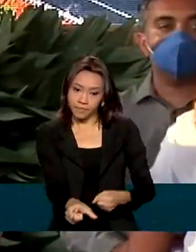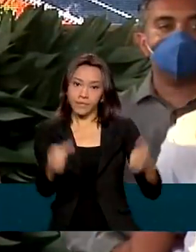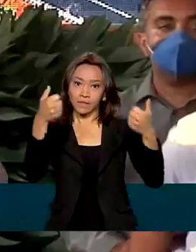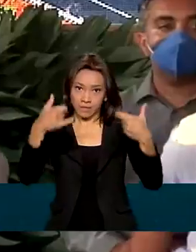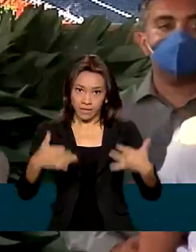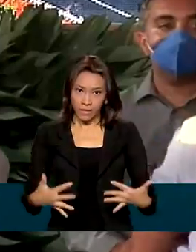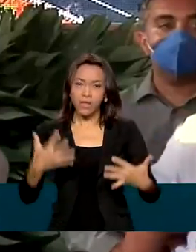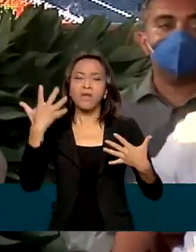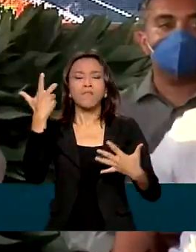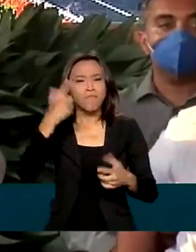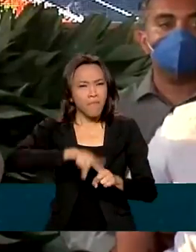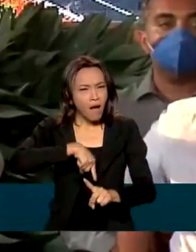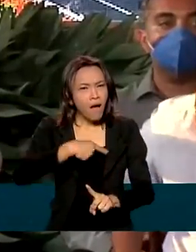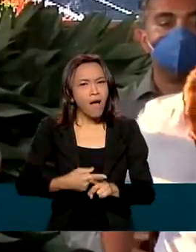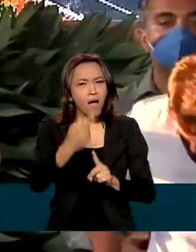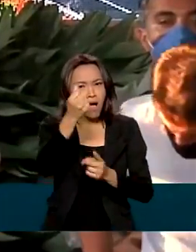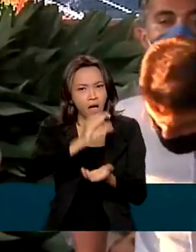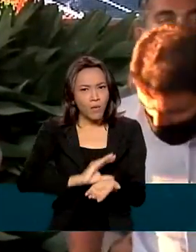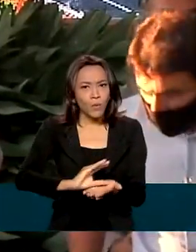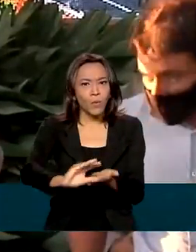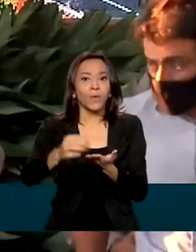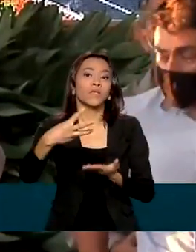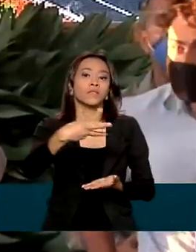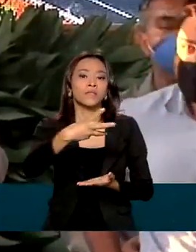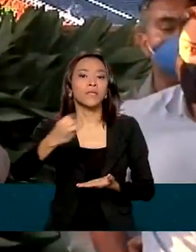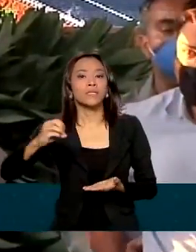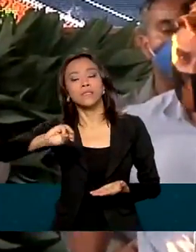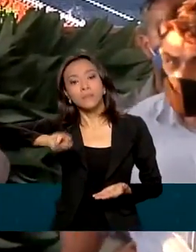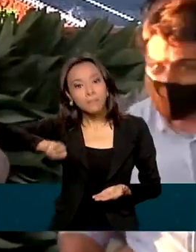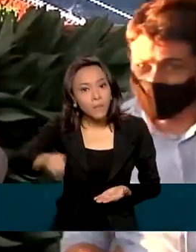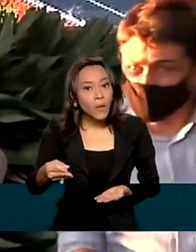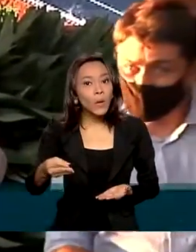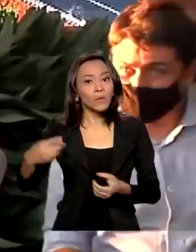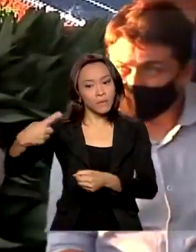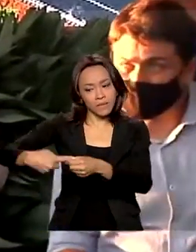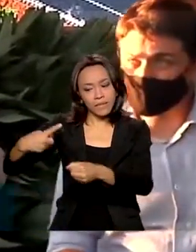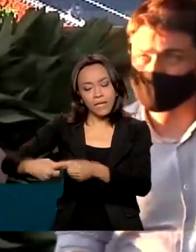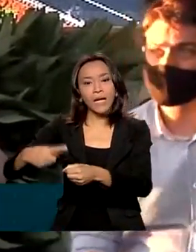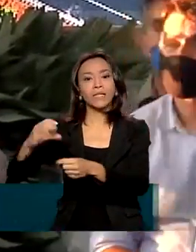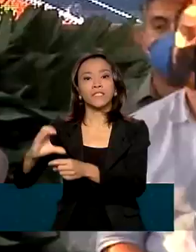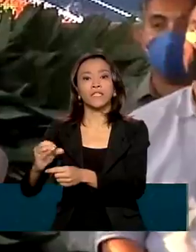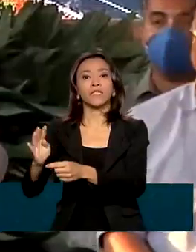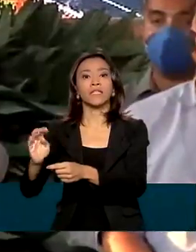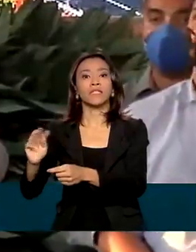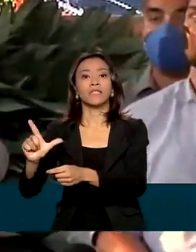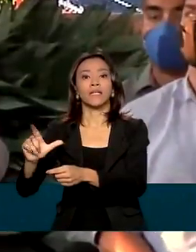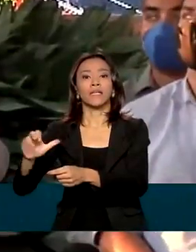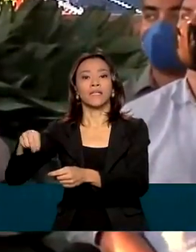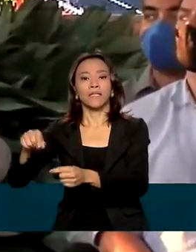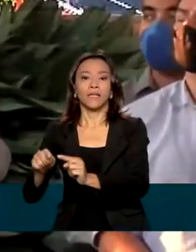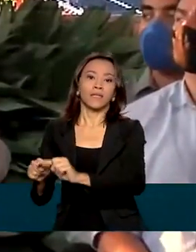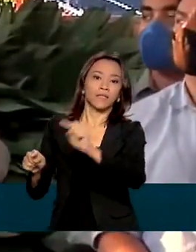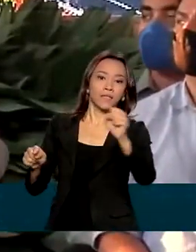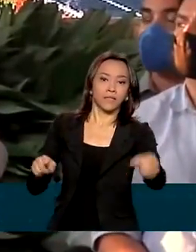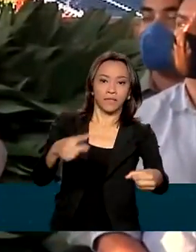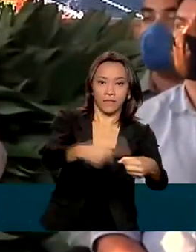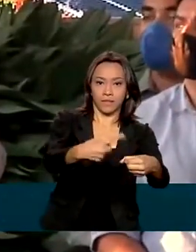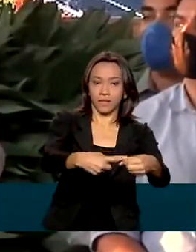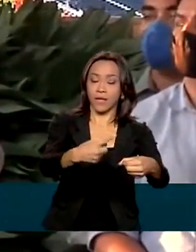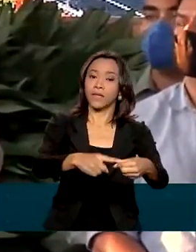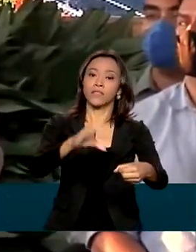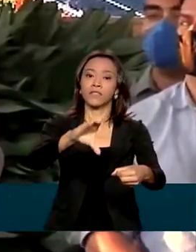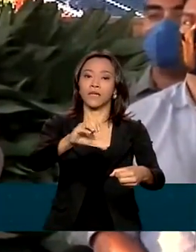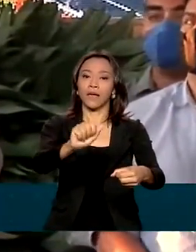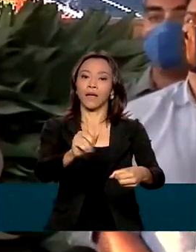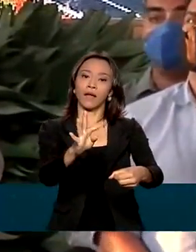iremos investir mais de 300 milhões ao longo do trecho. Além de cristalina, além de catalão, restauração da rodovia, são várias